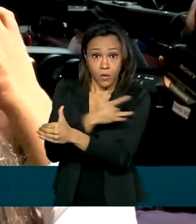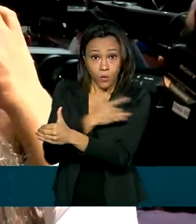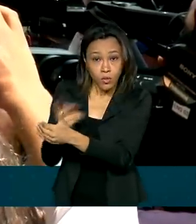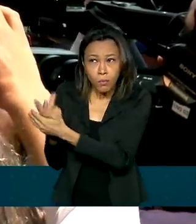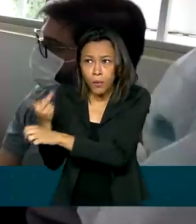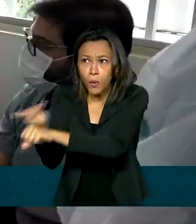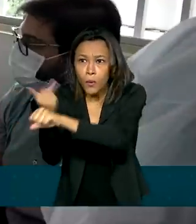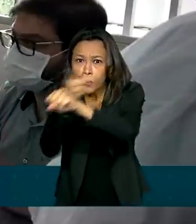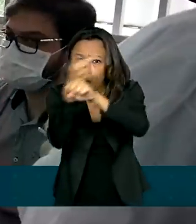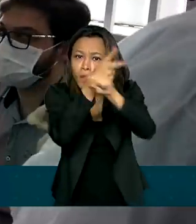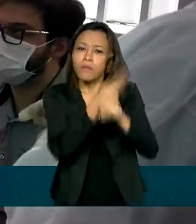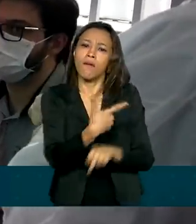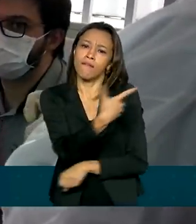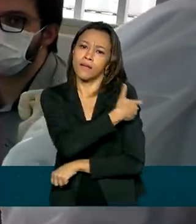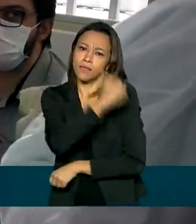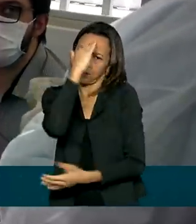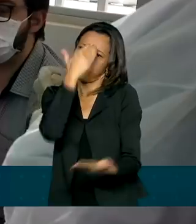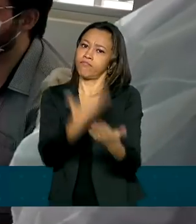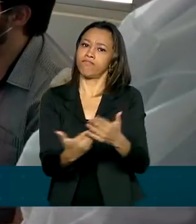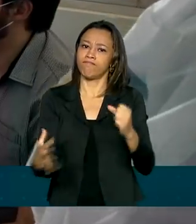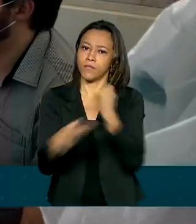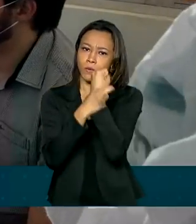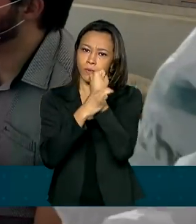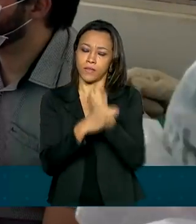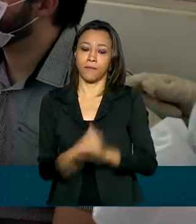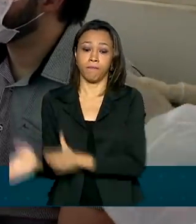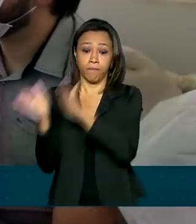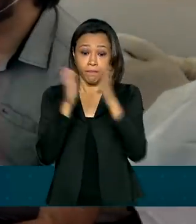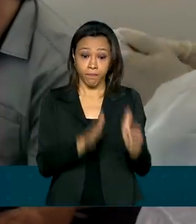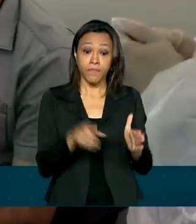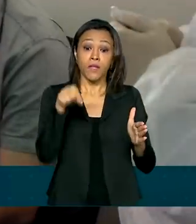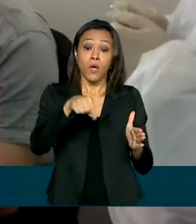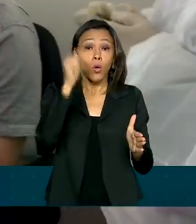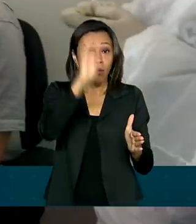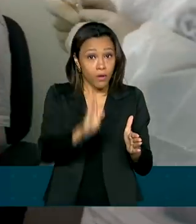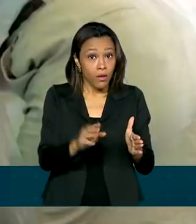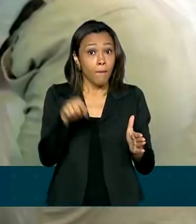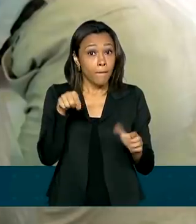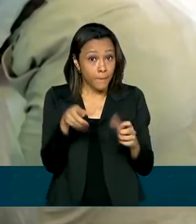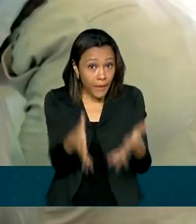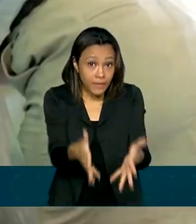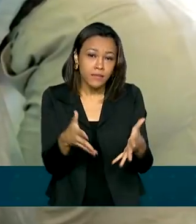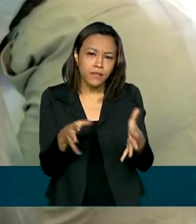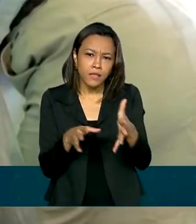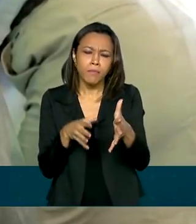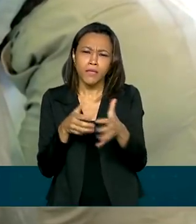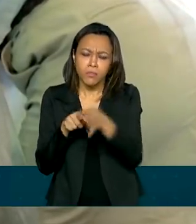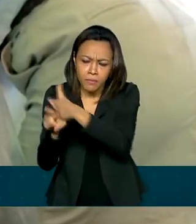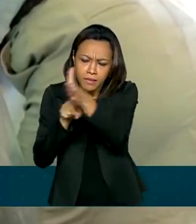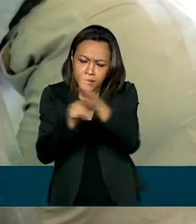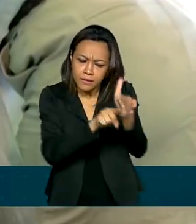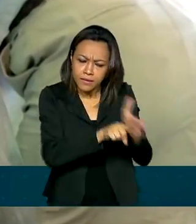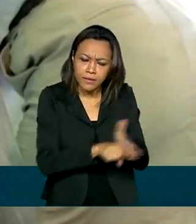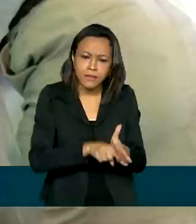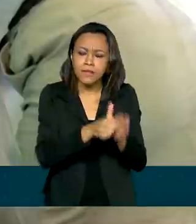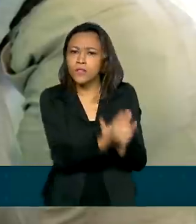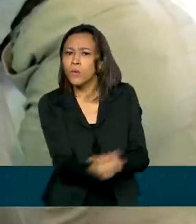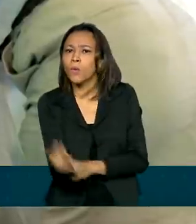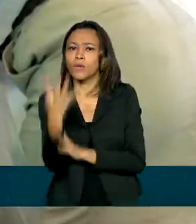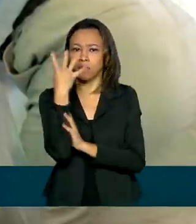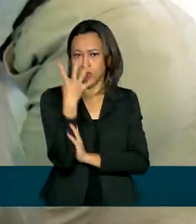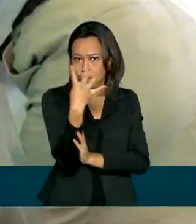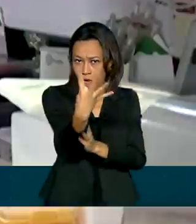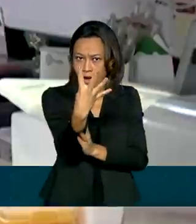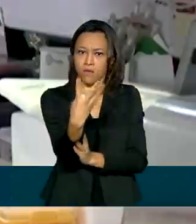confiável. Atualmente, o Brasil participa de estudos clínicos autorizados pela Anvisa para o desenvolvimento de quatro vacinas